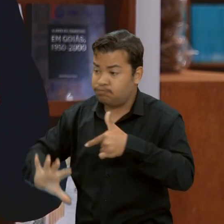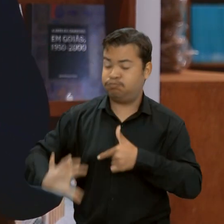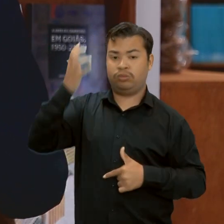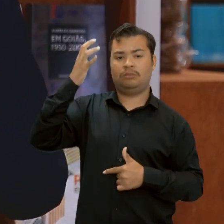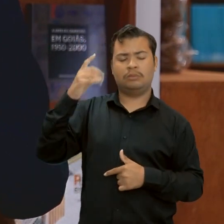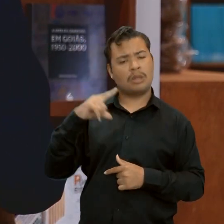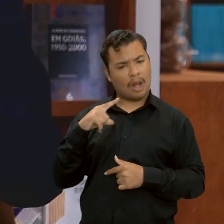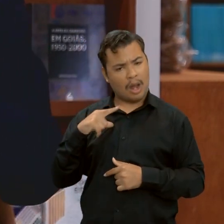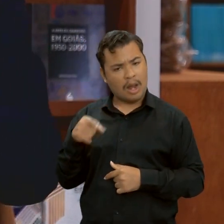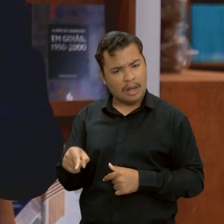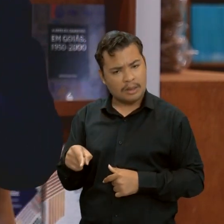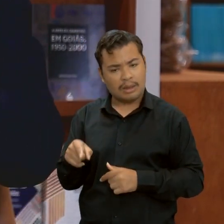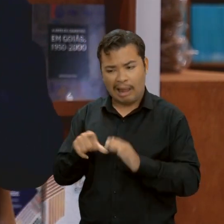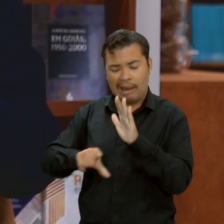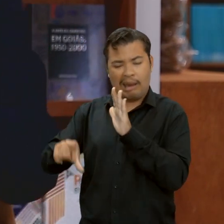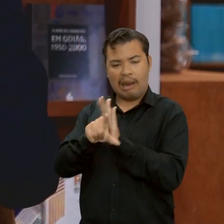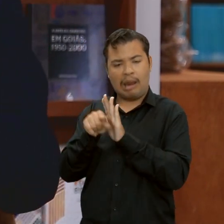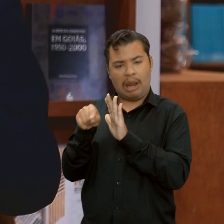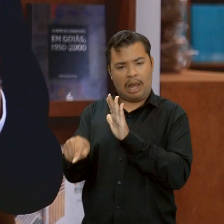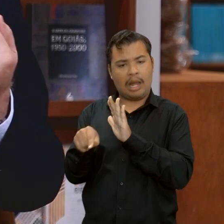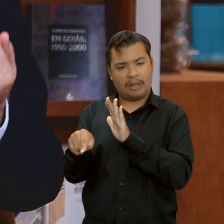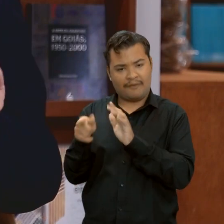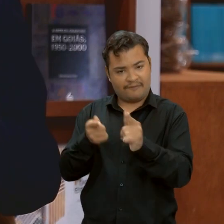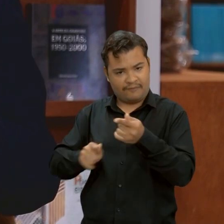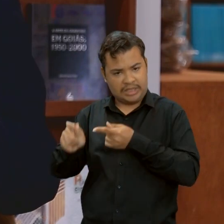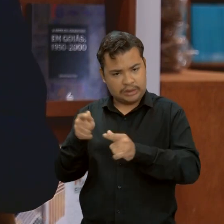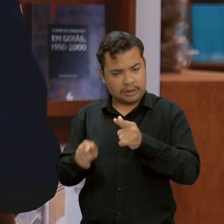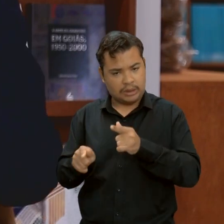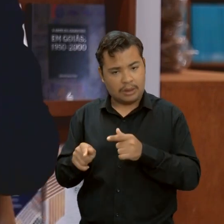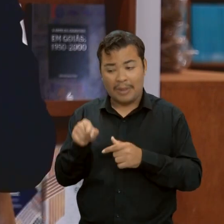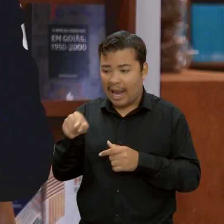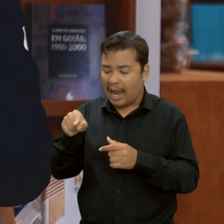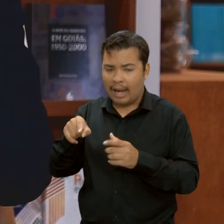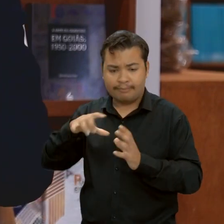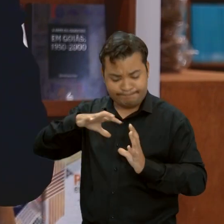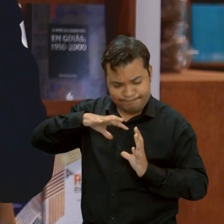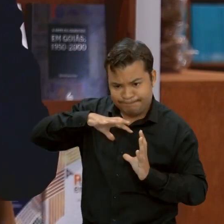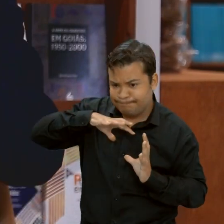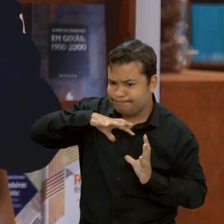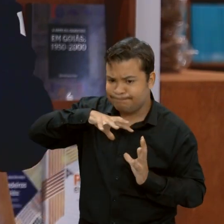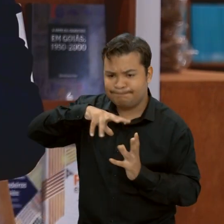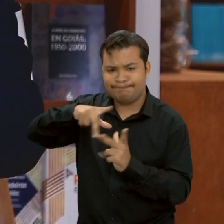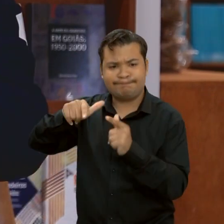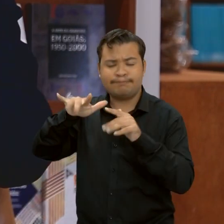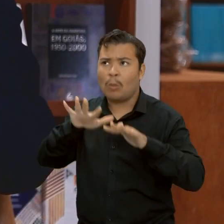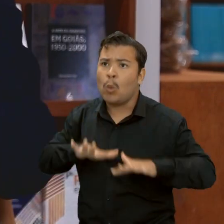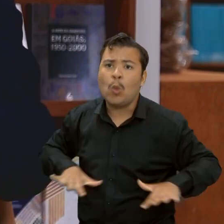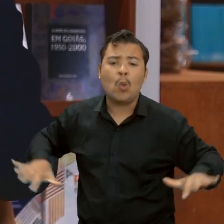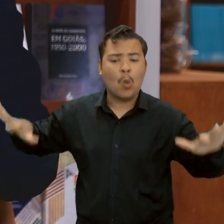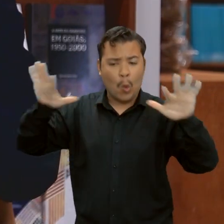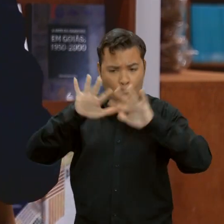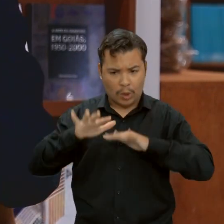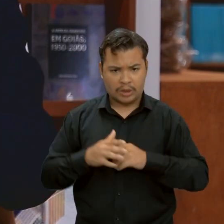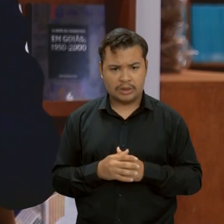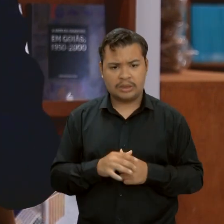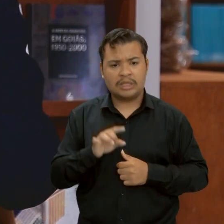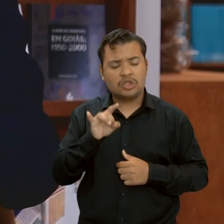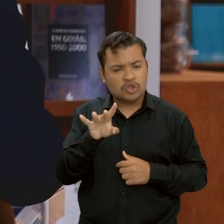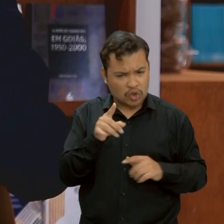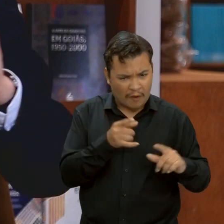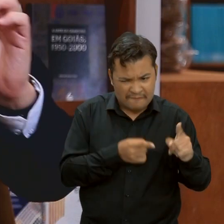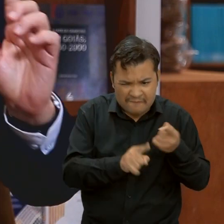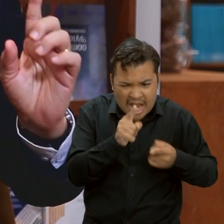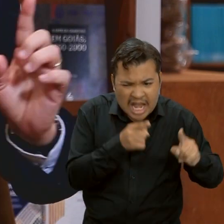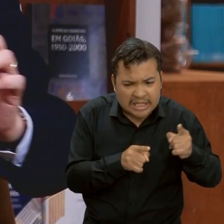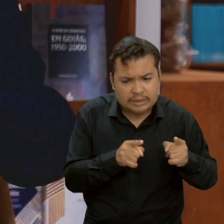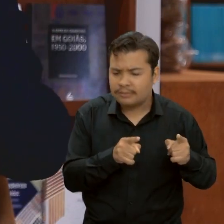Só que essa lei de ação e reação, ela é universal. Ela não existe apenas na física, mas na química,